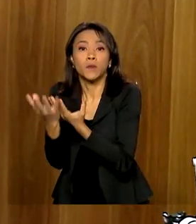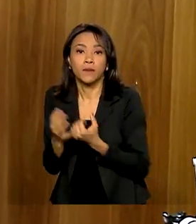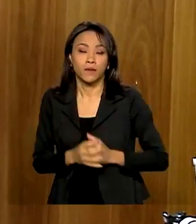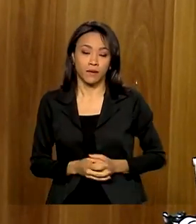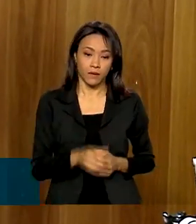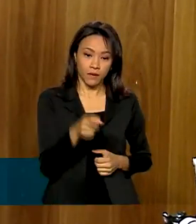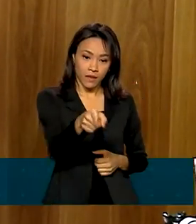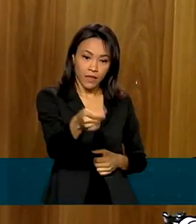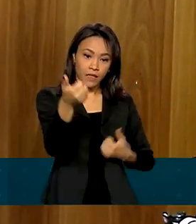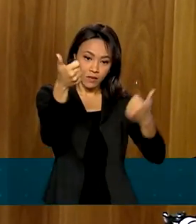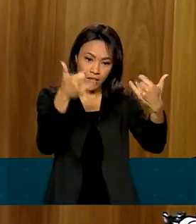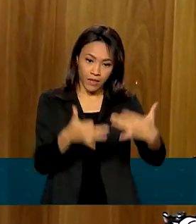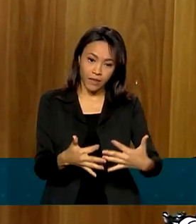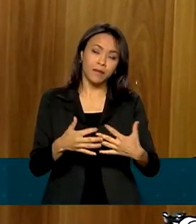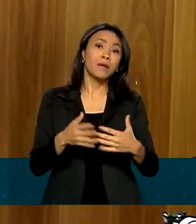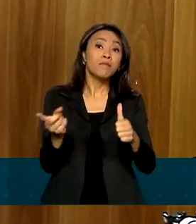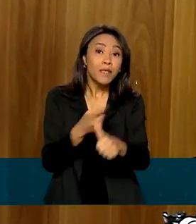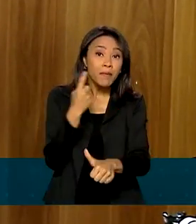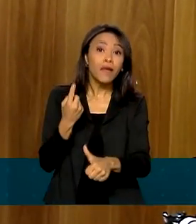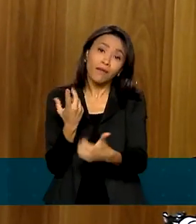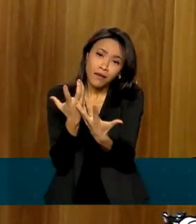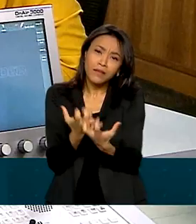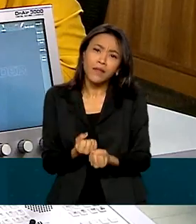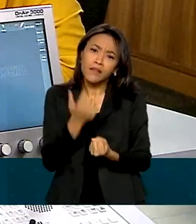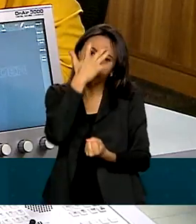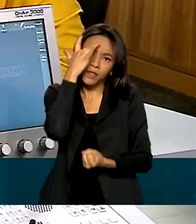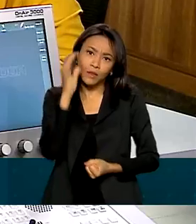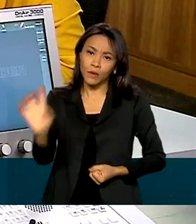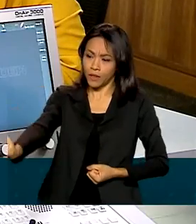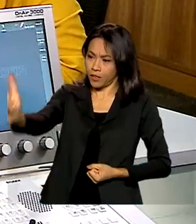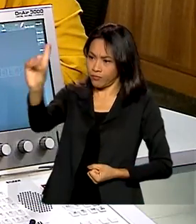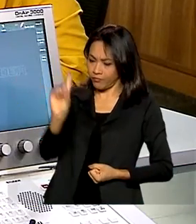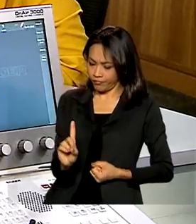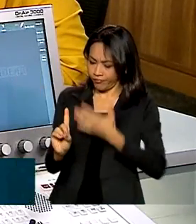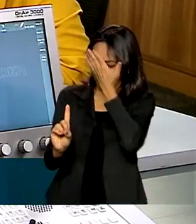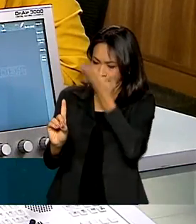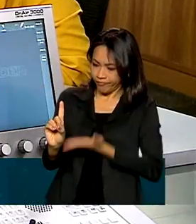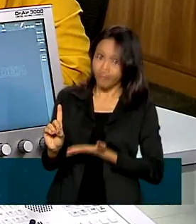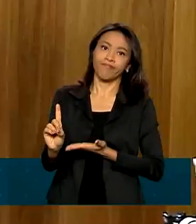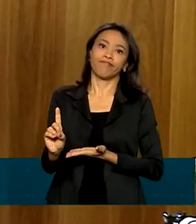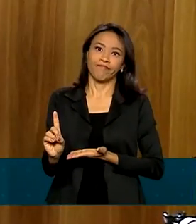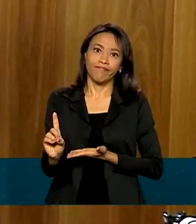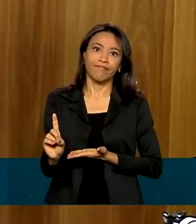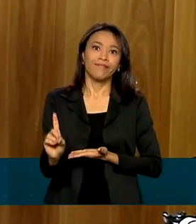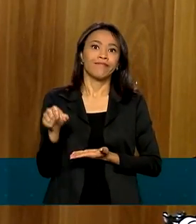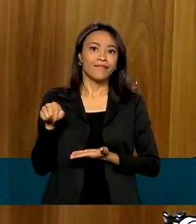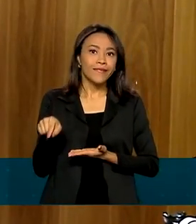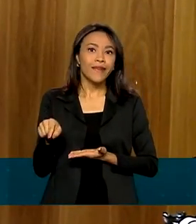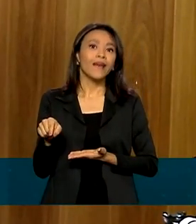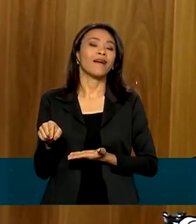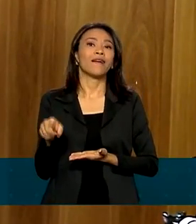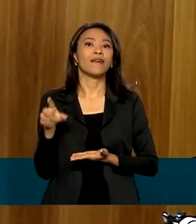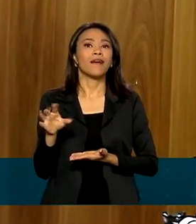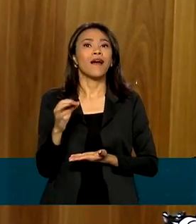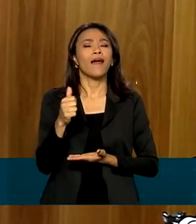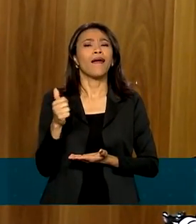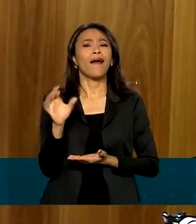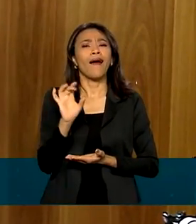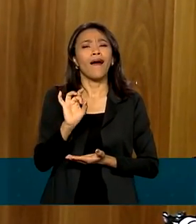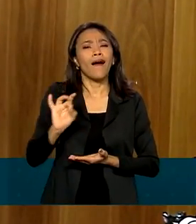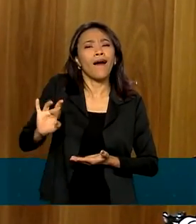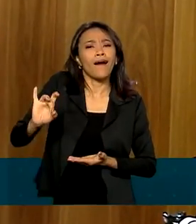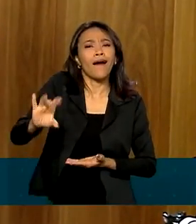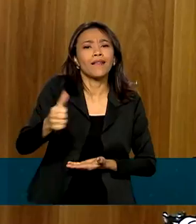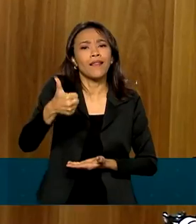Recebam primeiro o recenseador e o censo, que é o carro-chefe do IBGE, ele ocorre só a cada 10 anos,